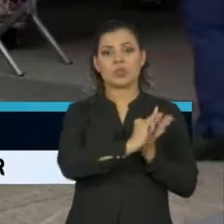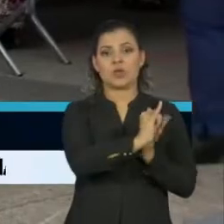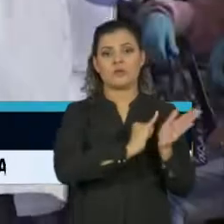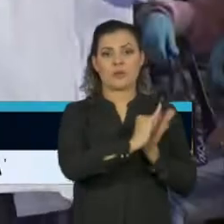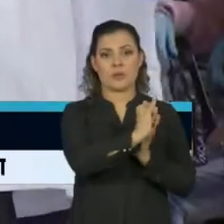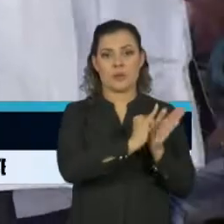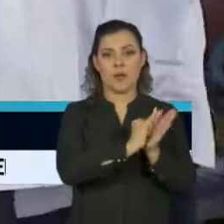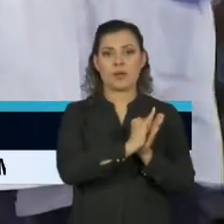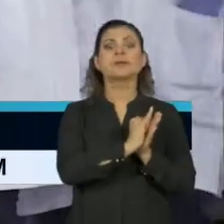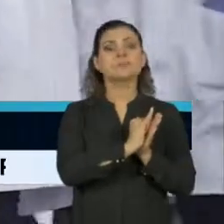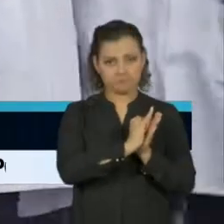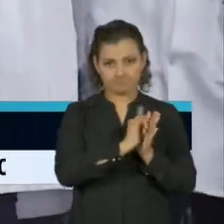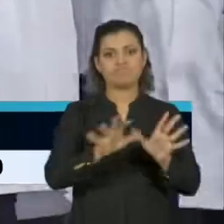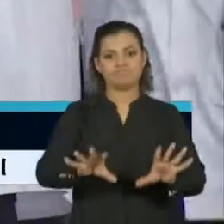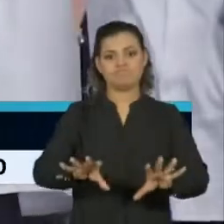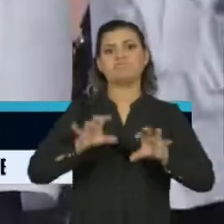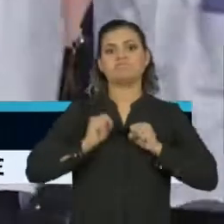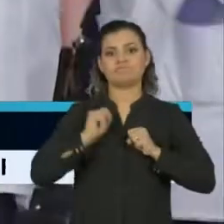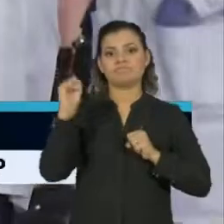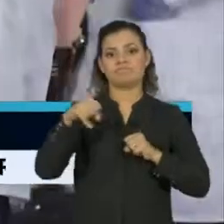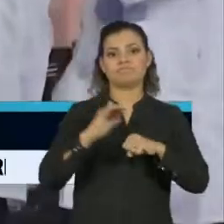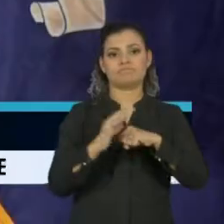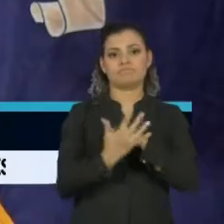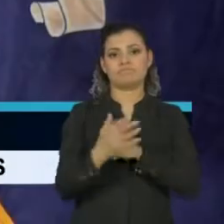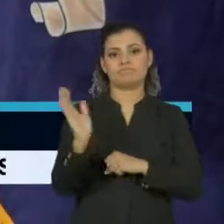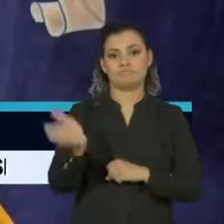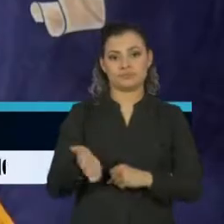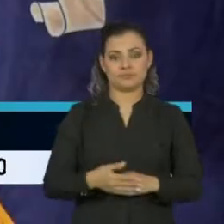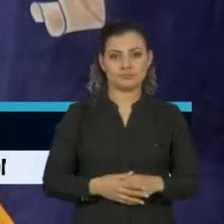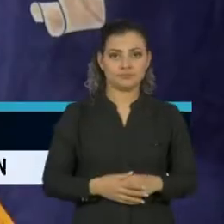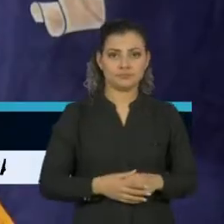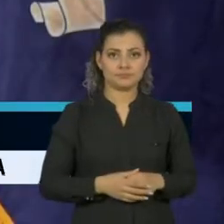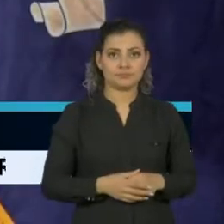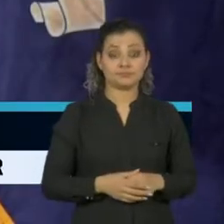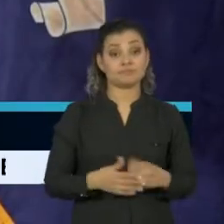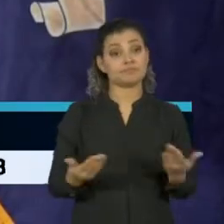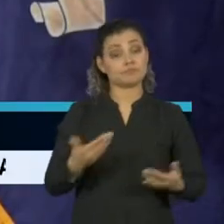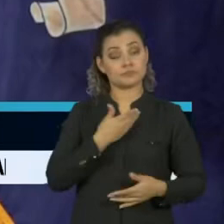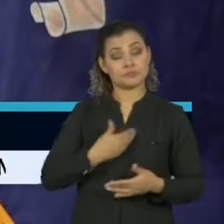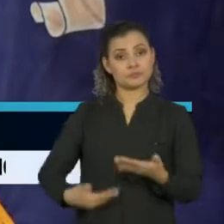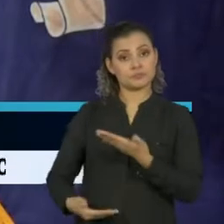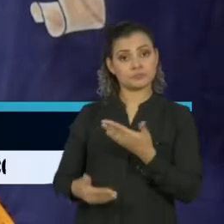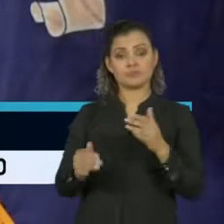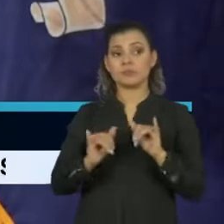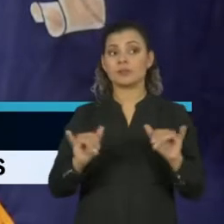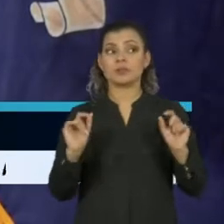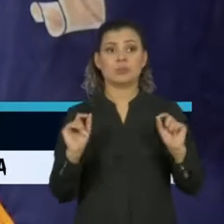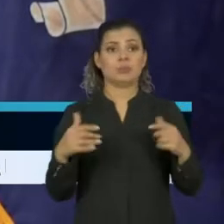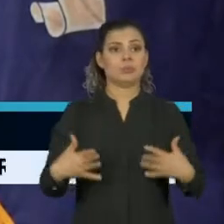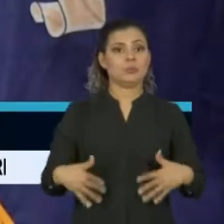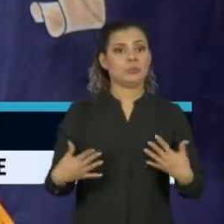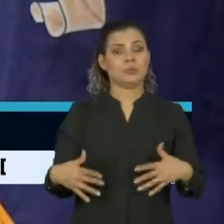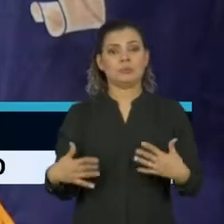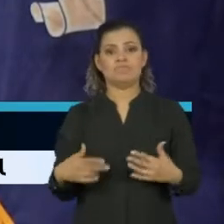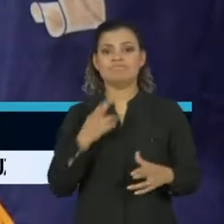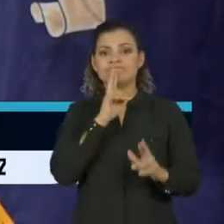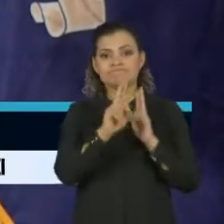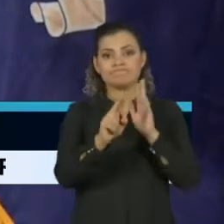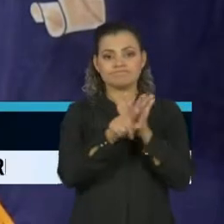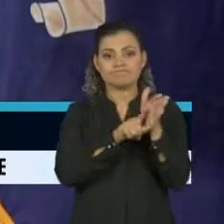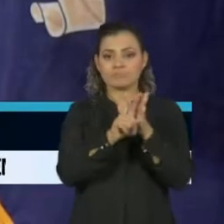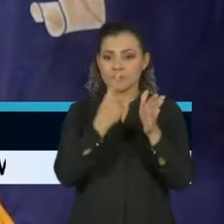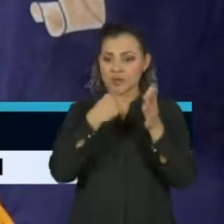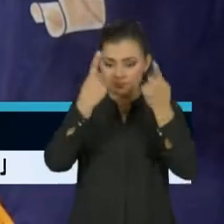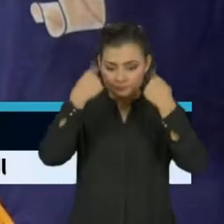Iorque pode ter sido infectada pelo coronavírus. O governador Andrew Cuomo apresentou os resultados da